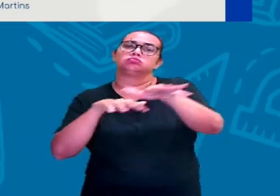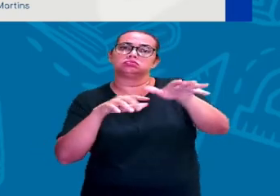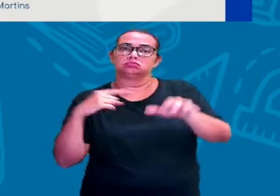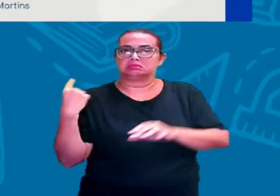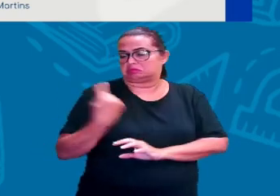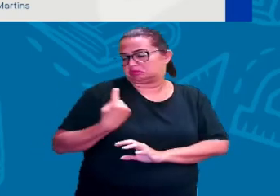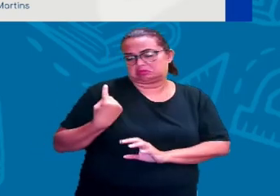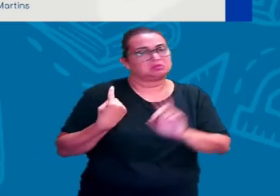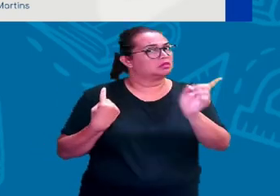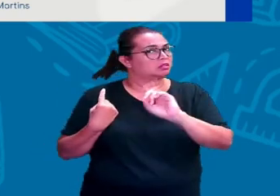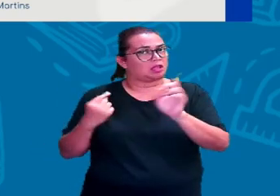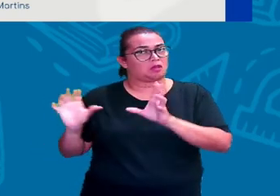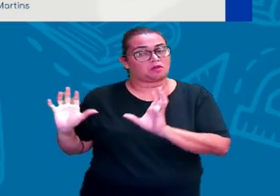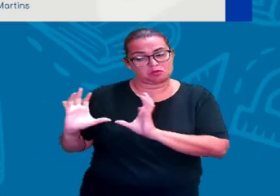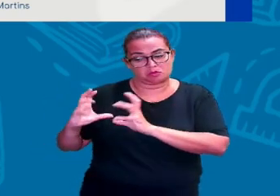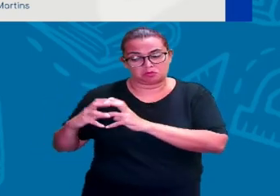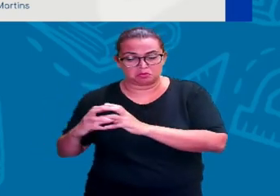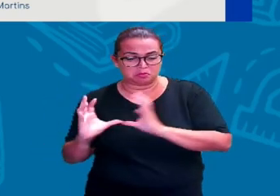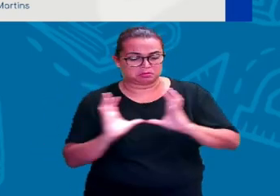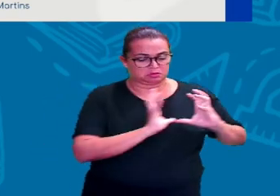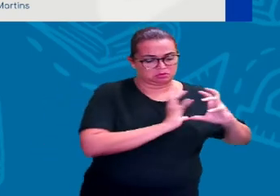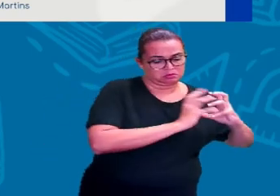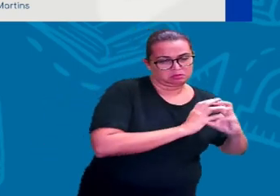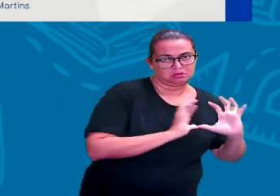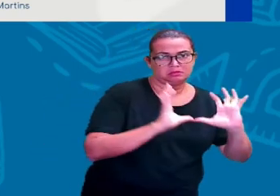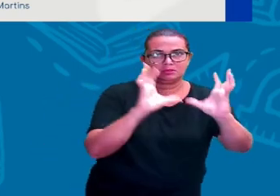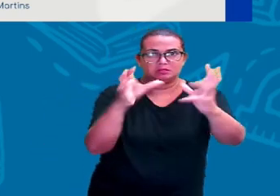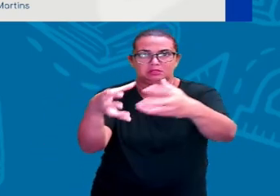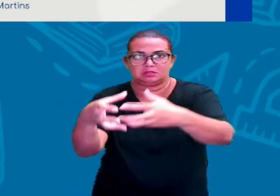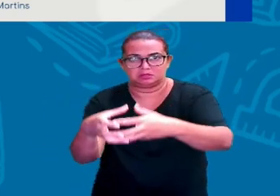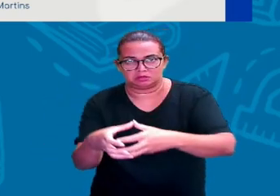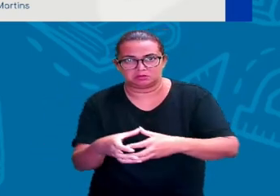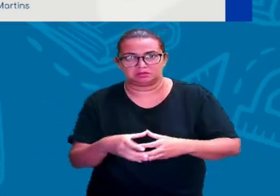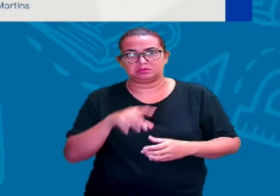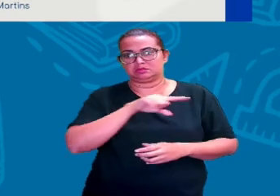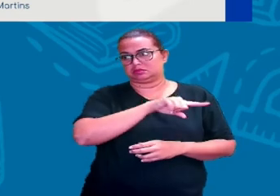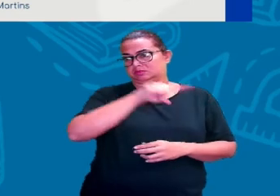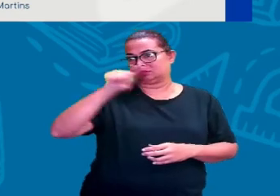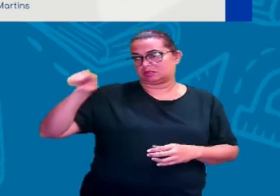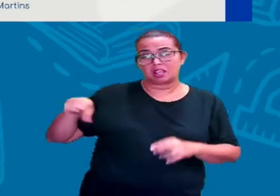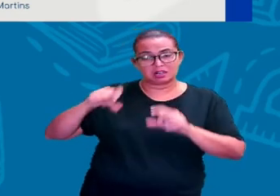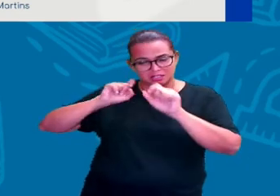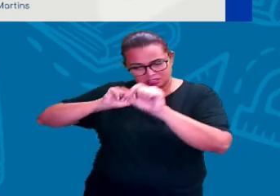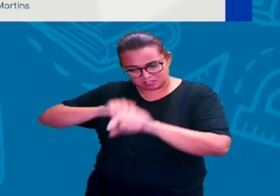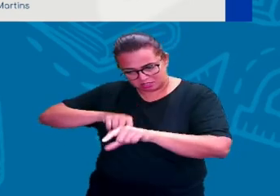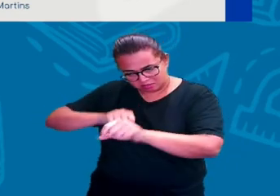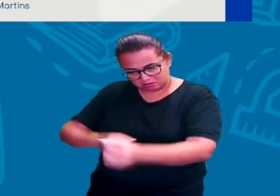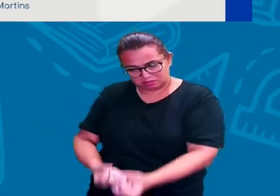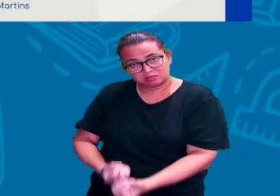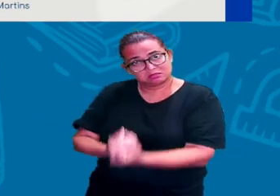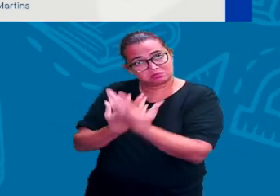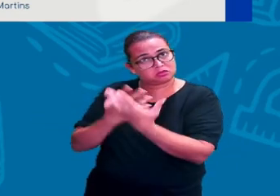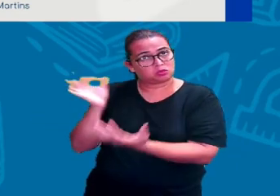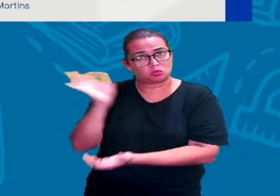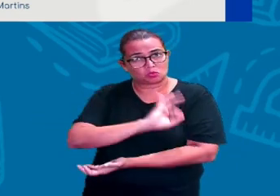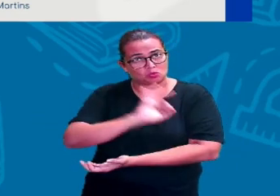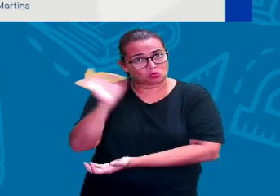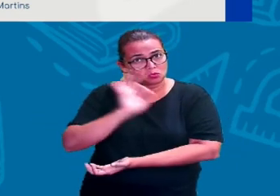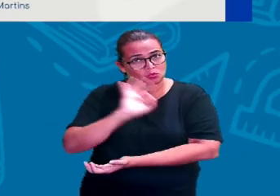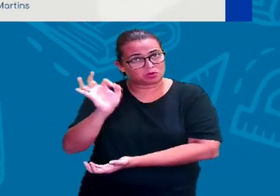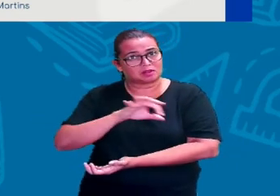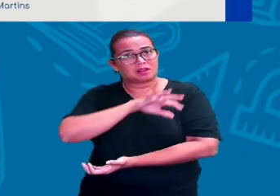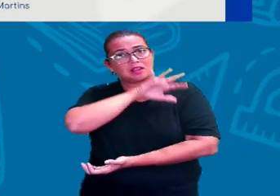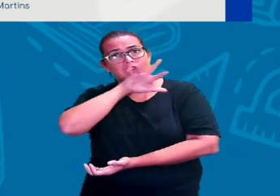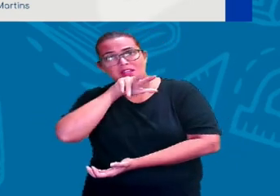seja, os grupos, né? Então, não produziam alimentos, ou seja, não plantavam nem criavam